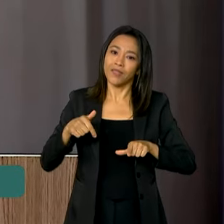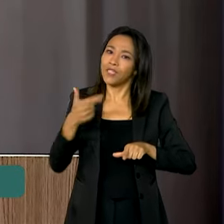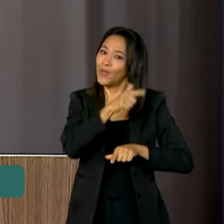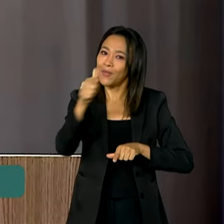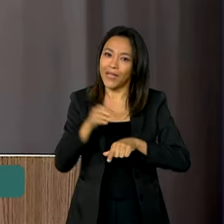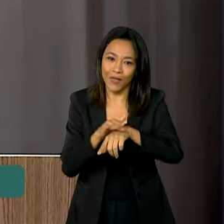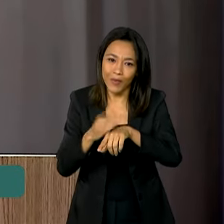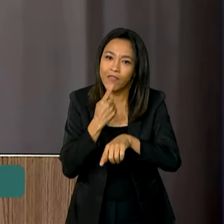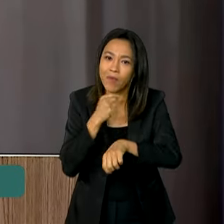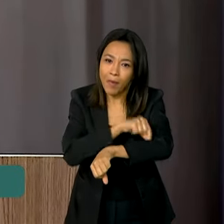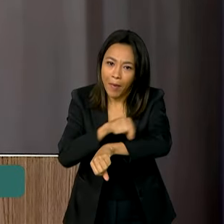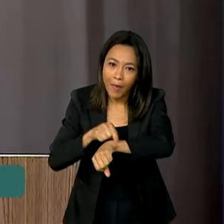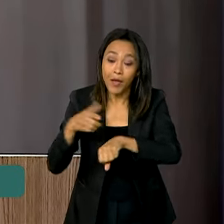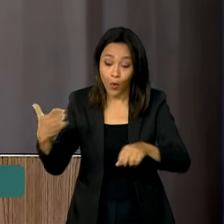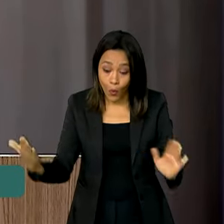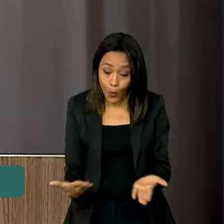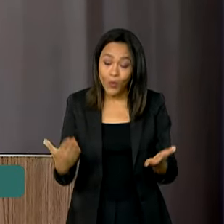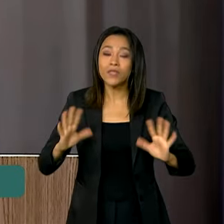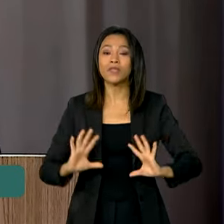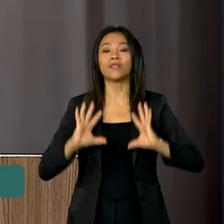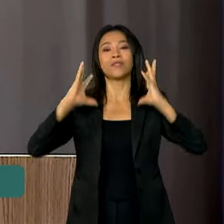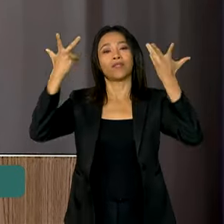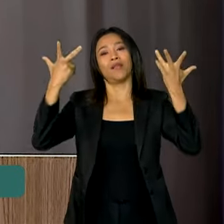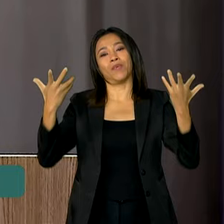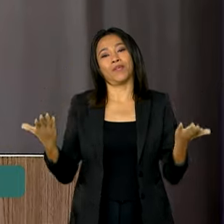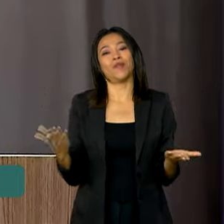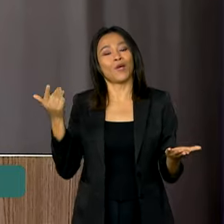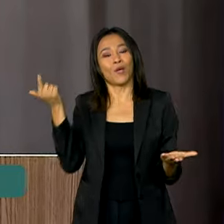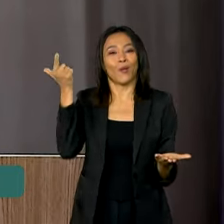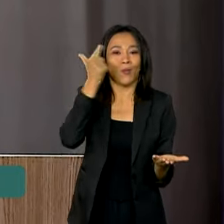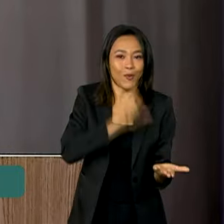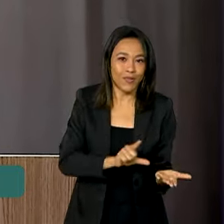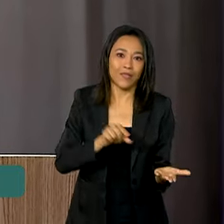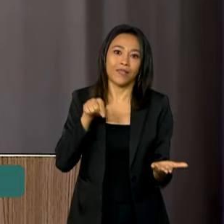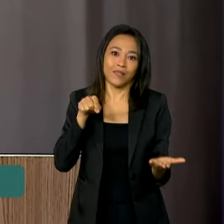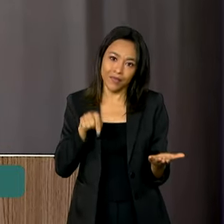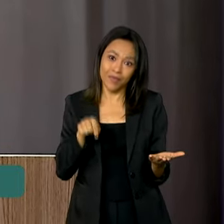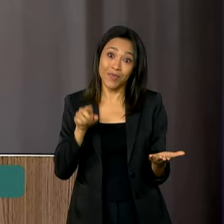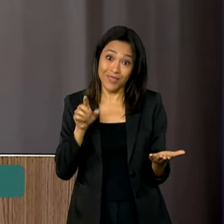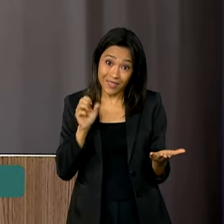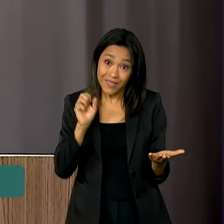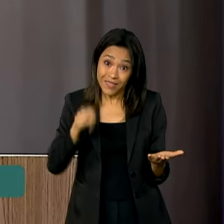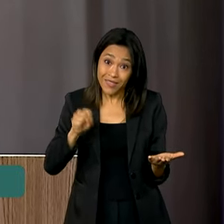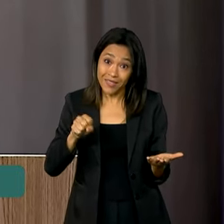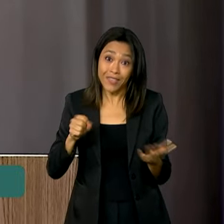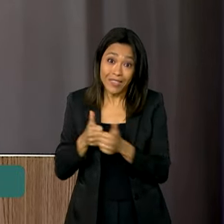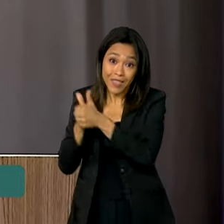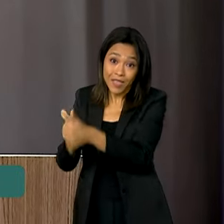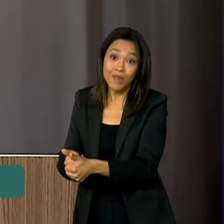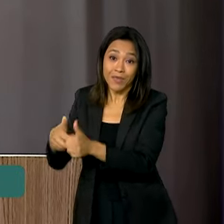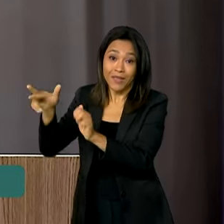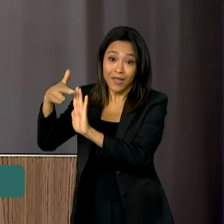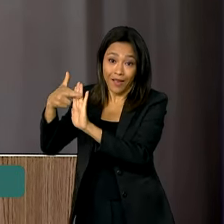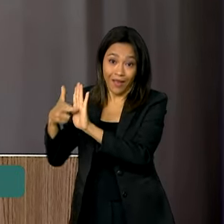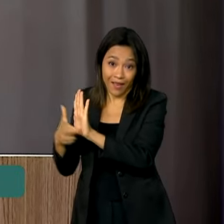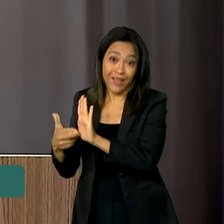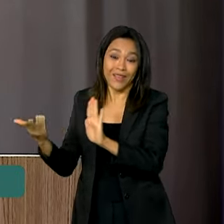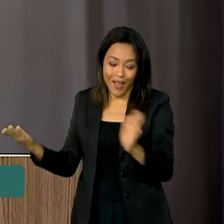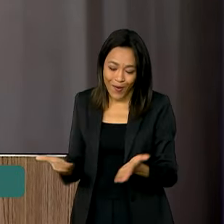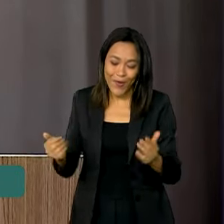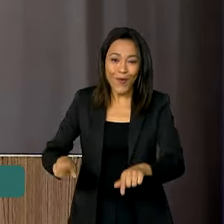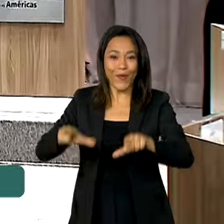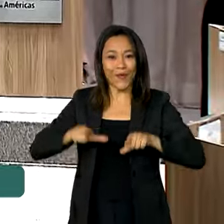Então, hoje, nós estamos aqui celebrando este momento por ter chegado a ter ticado todos esses itens e agora temos o